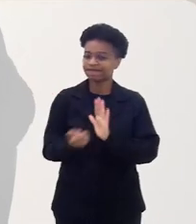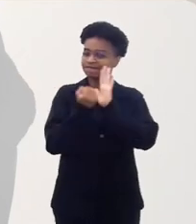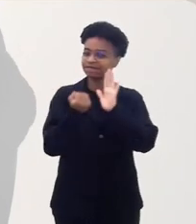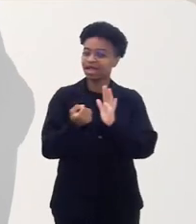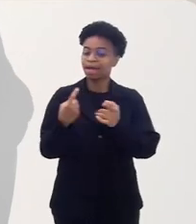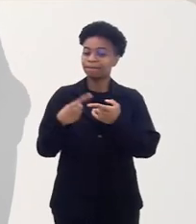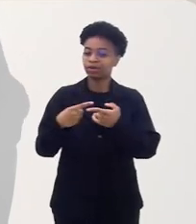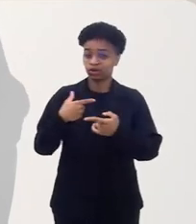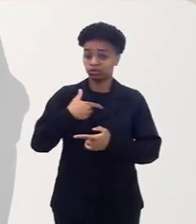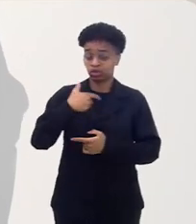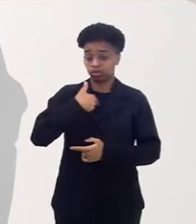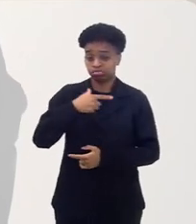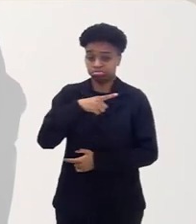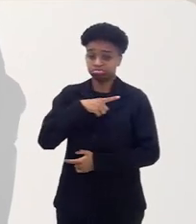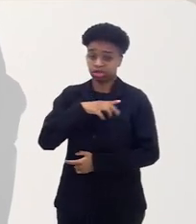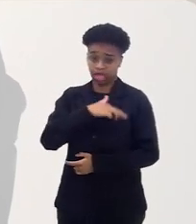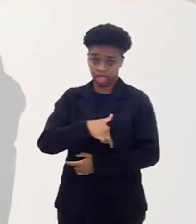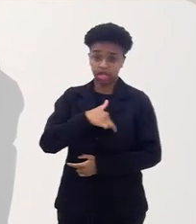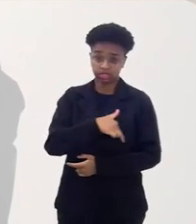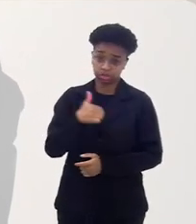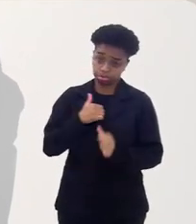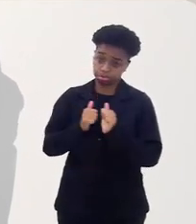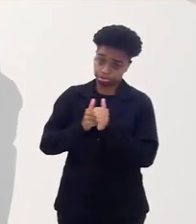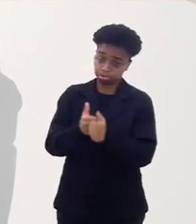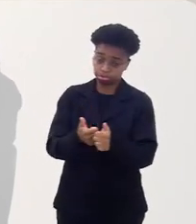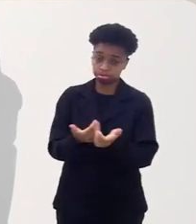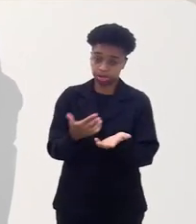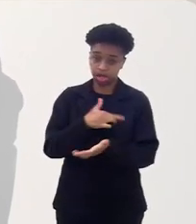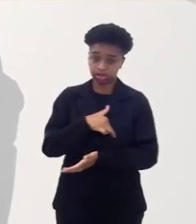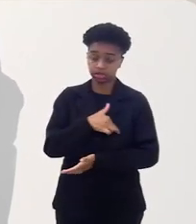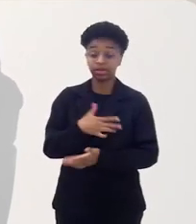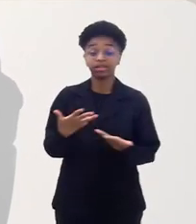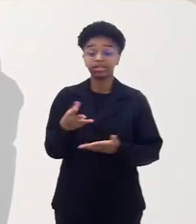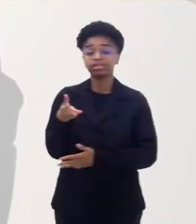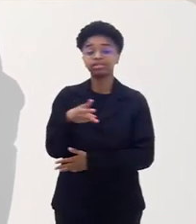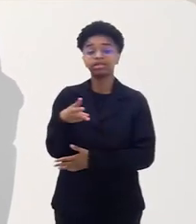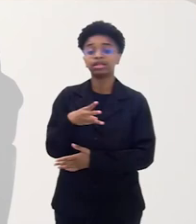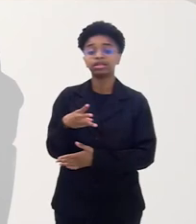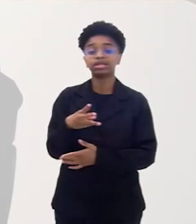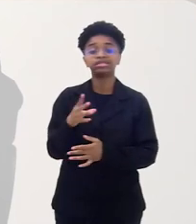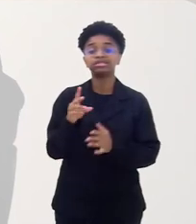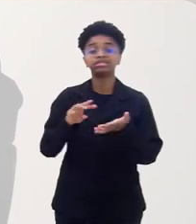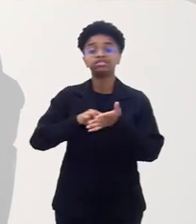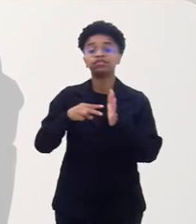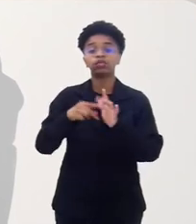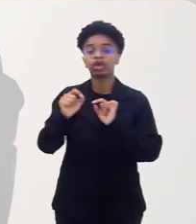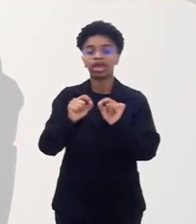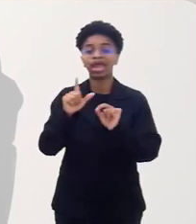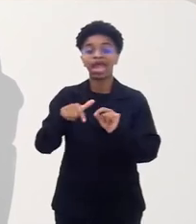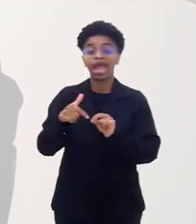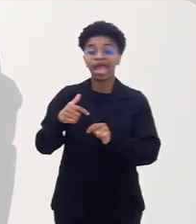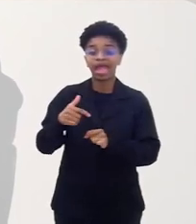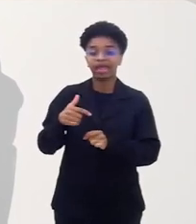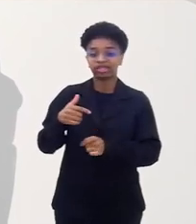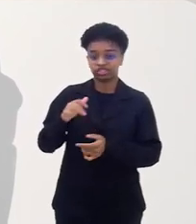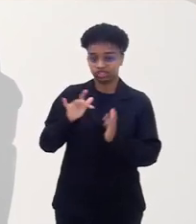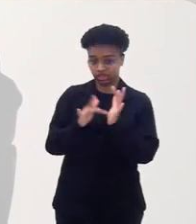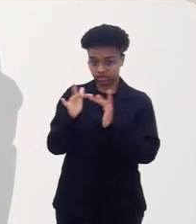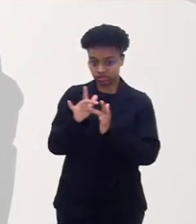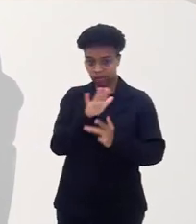trazer aqui, como um homem religioso que sou, o Nicodemus, 33 anos foi o ano em que Jesus foi